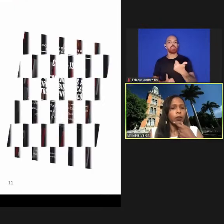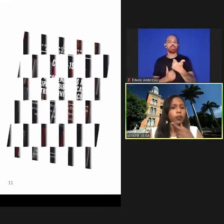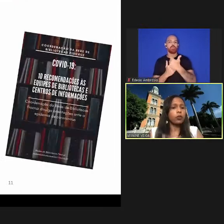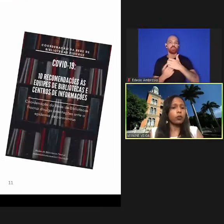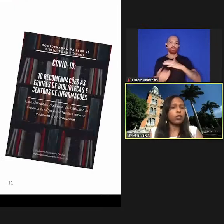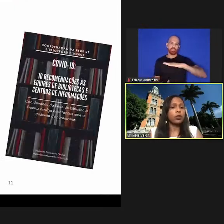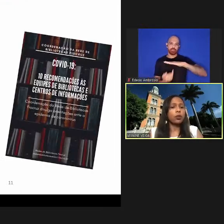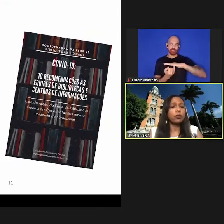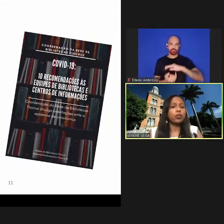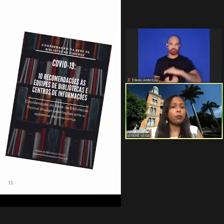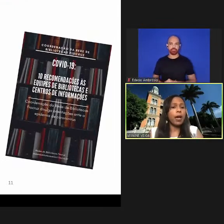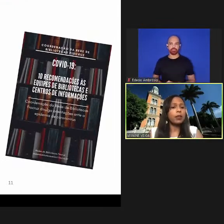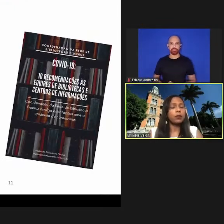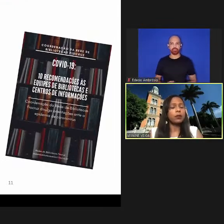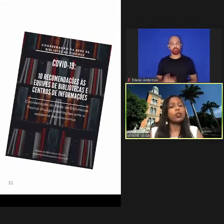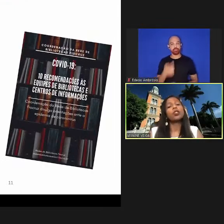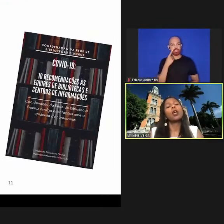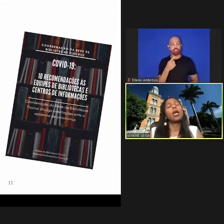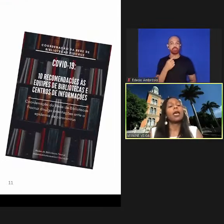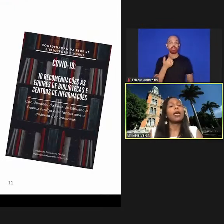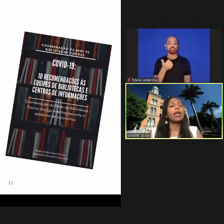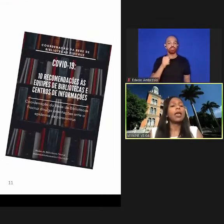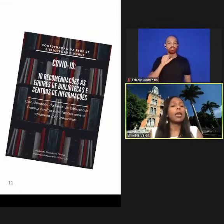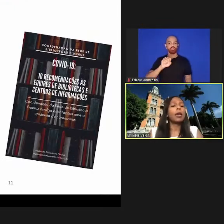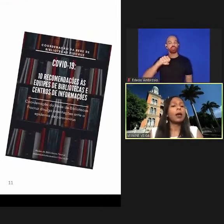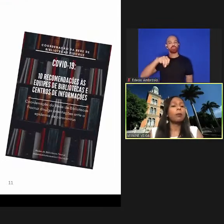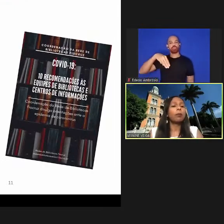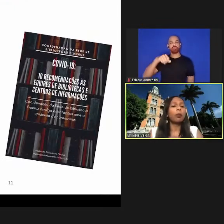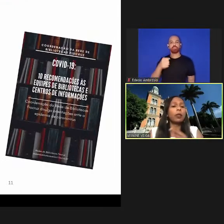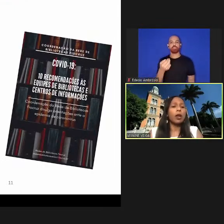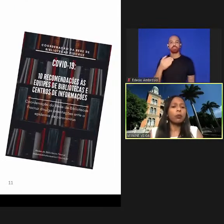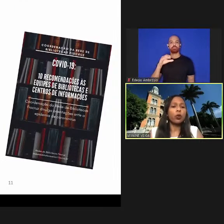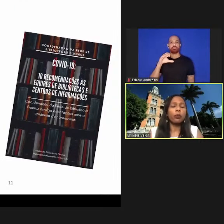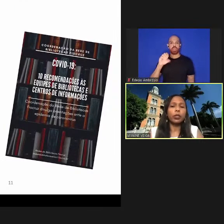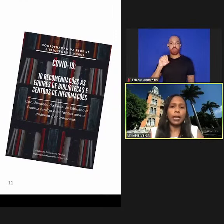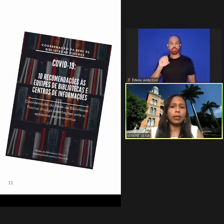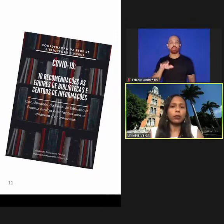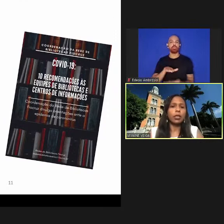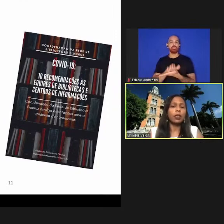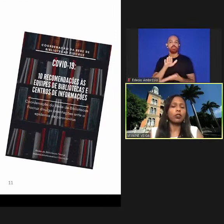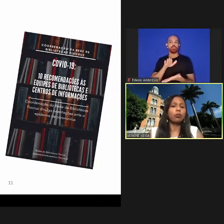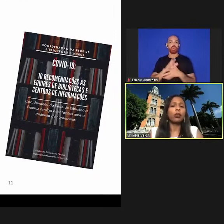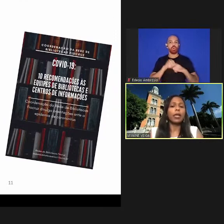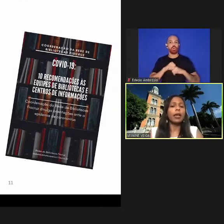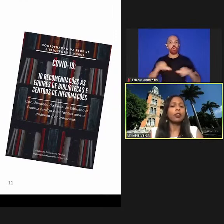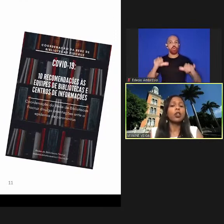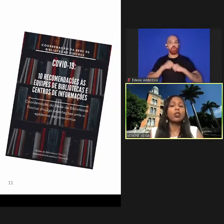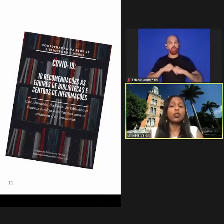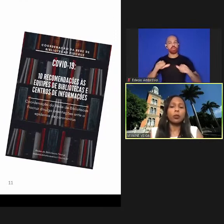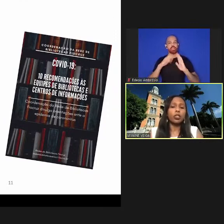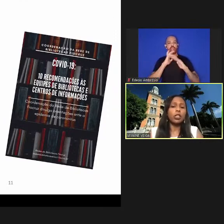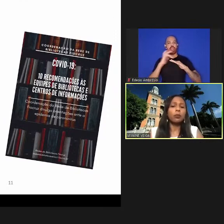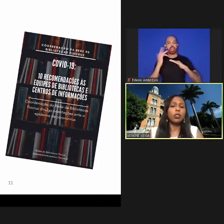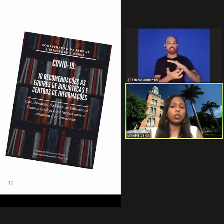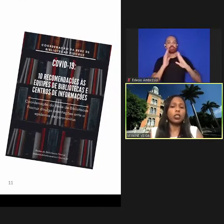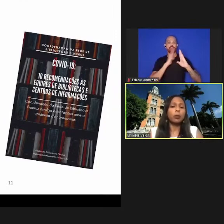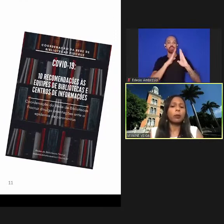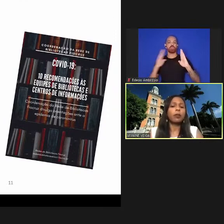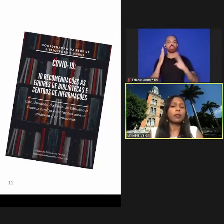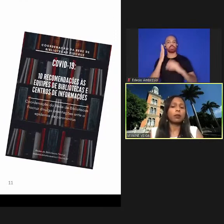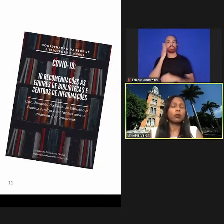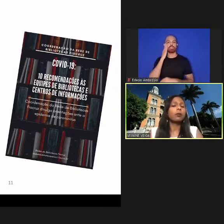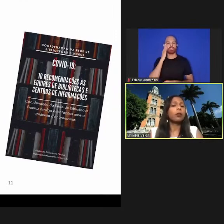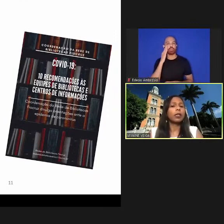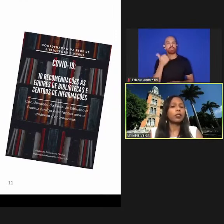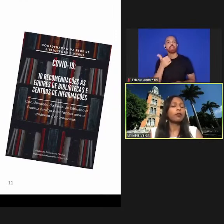então vejam que em 18 de março nós publicamos comunicado da rede de bibliotecas sobre as 10 medidas para